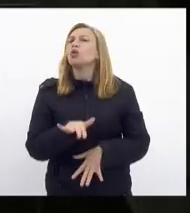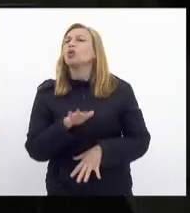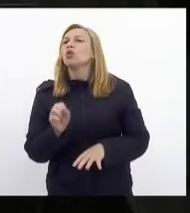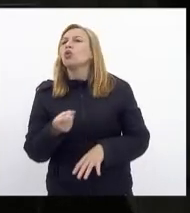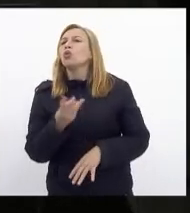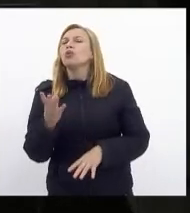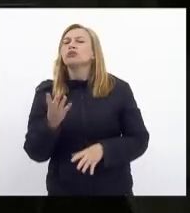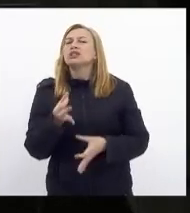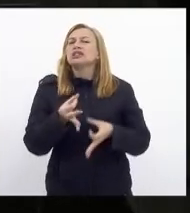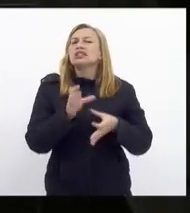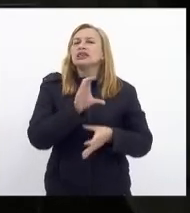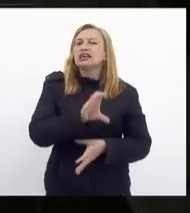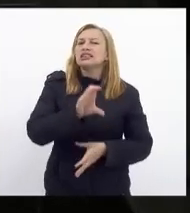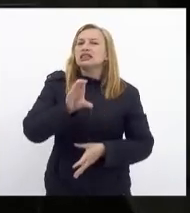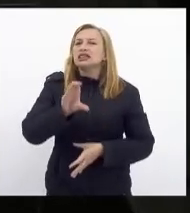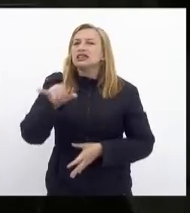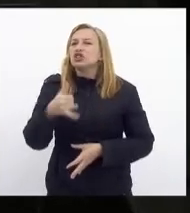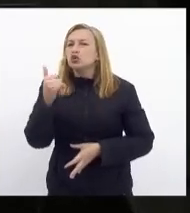CCJ